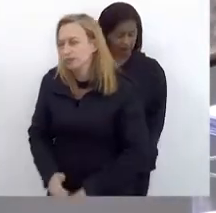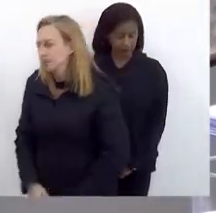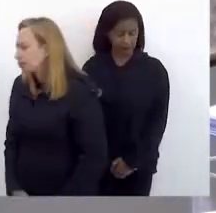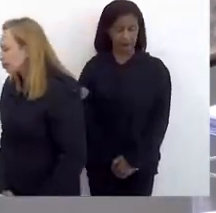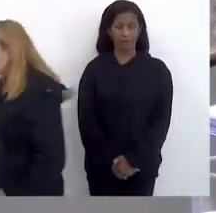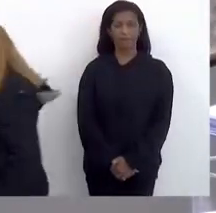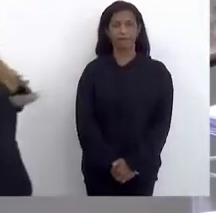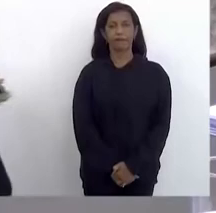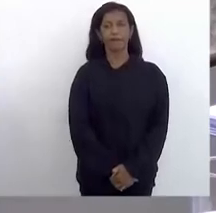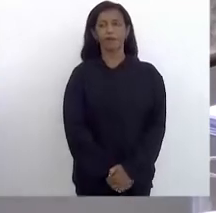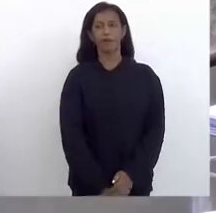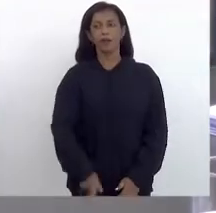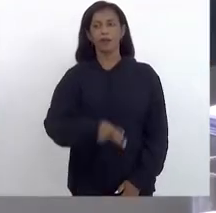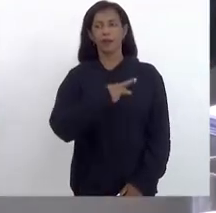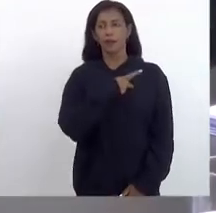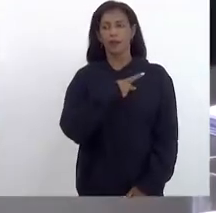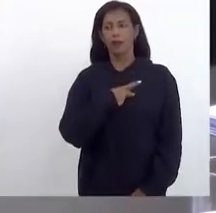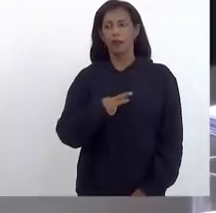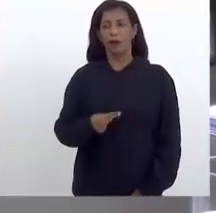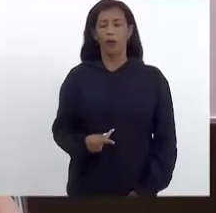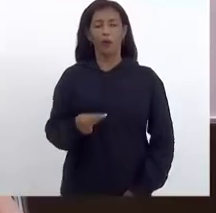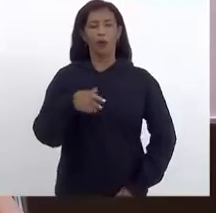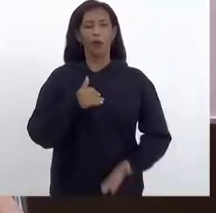Presidente, começa pelo PPA, né?